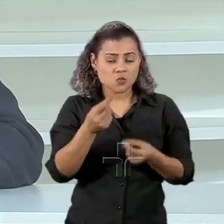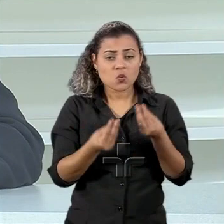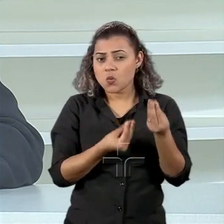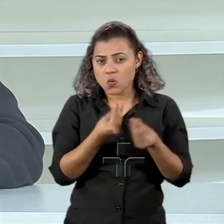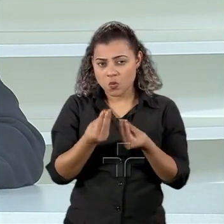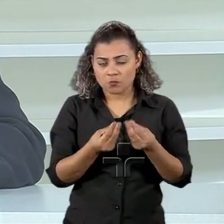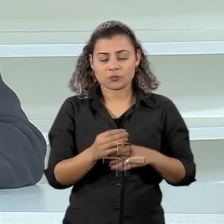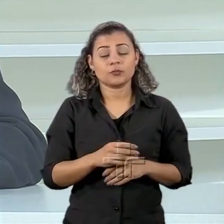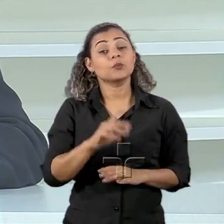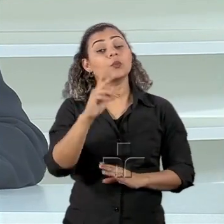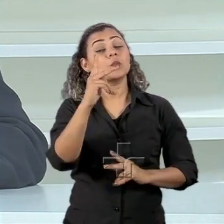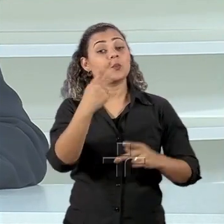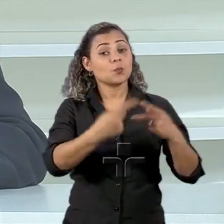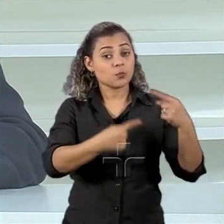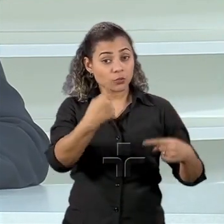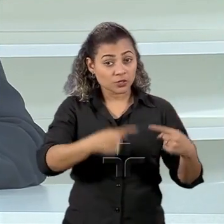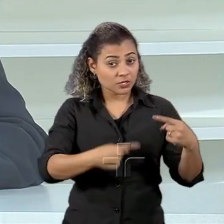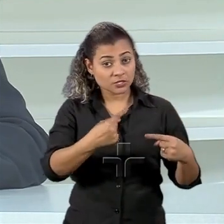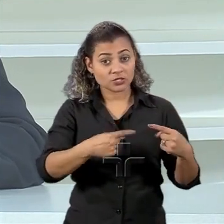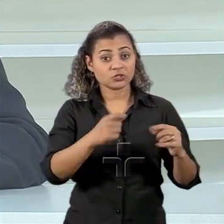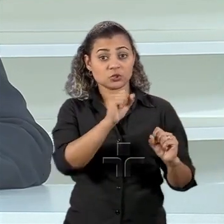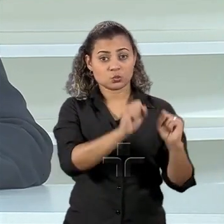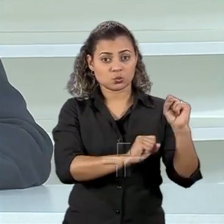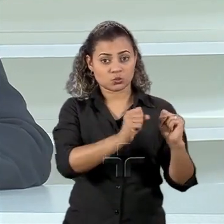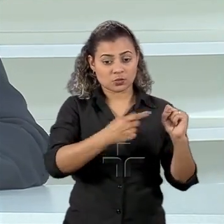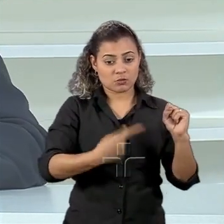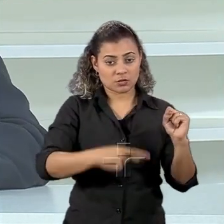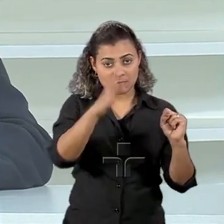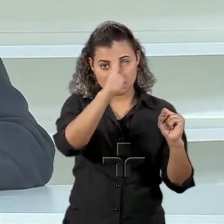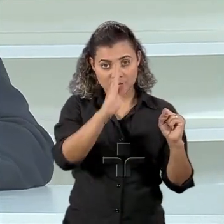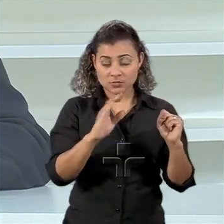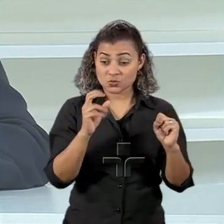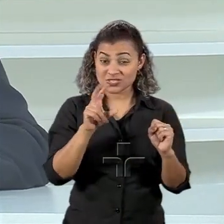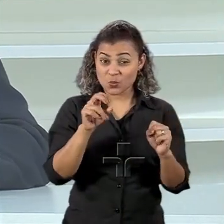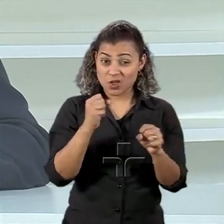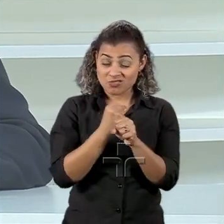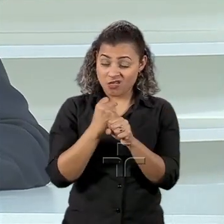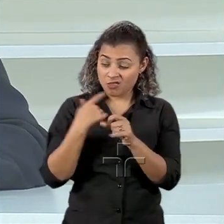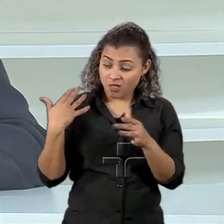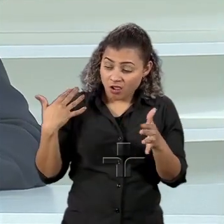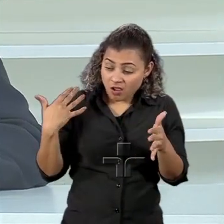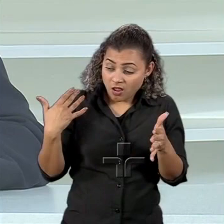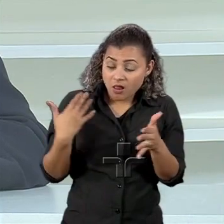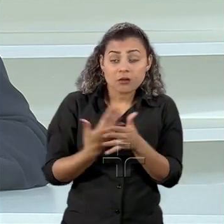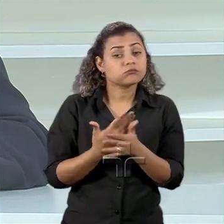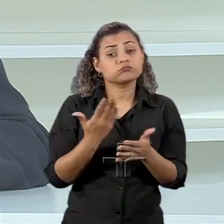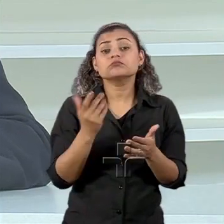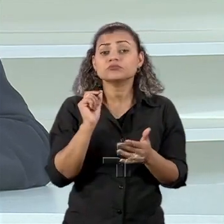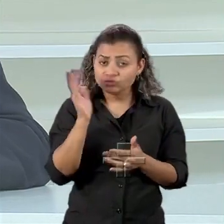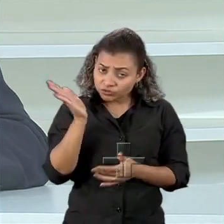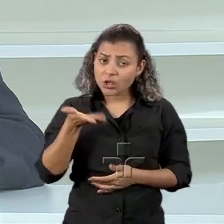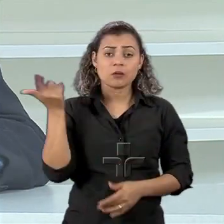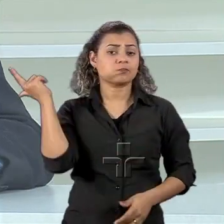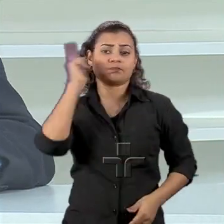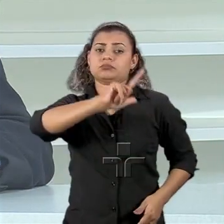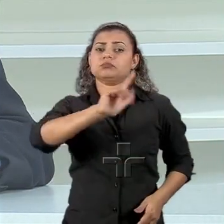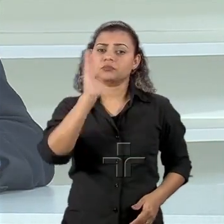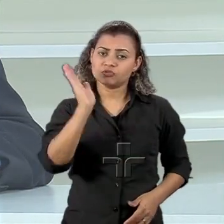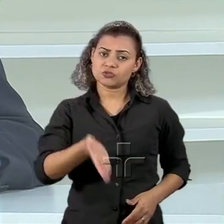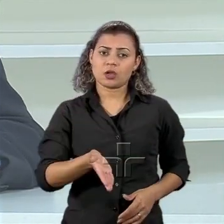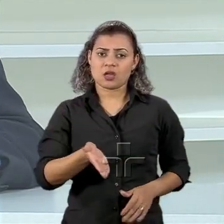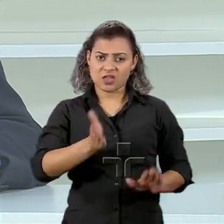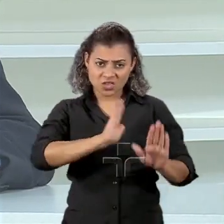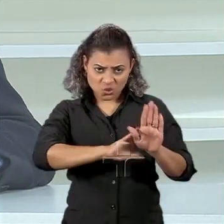industrial brasileira dos últimos 50 anos ficou totalmente superada. Por quê? Não é por uma questão